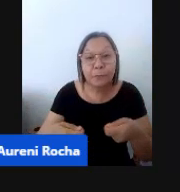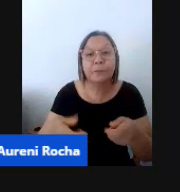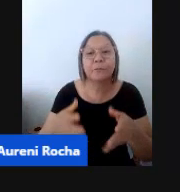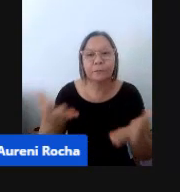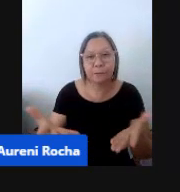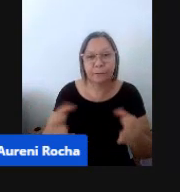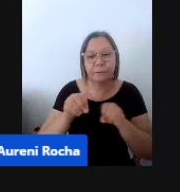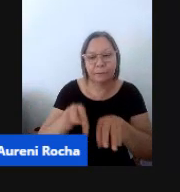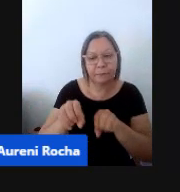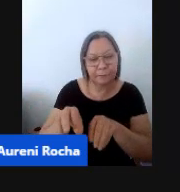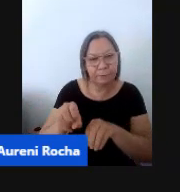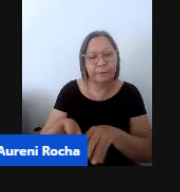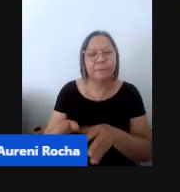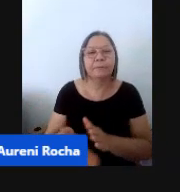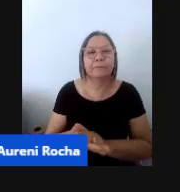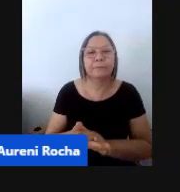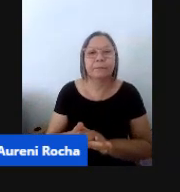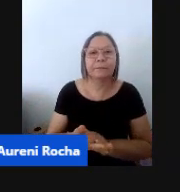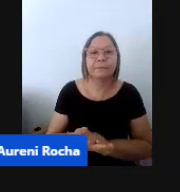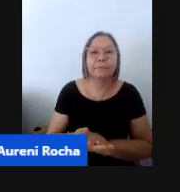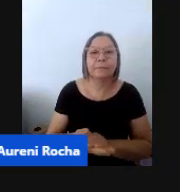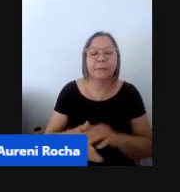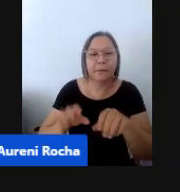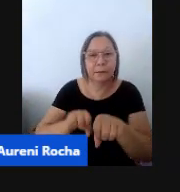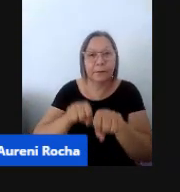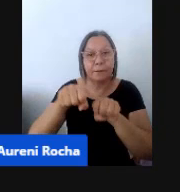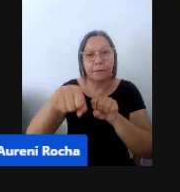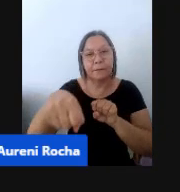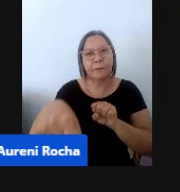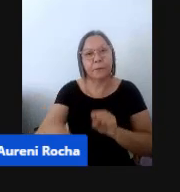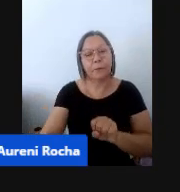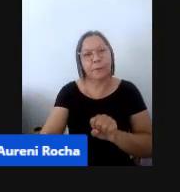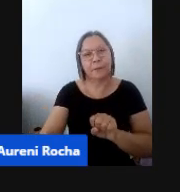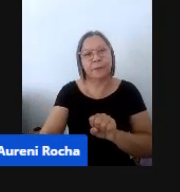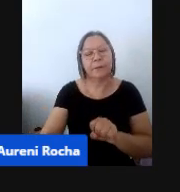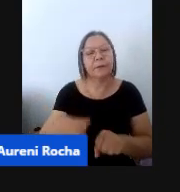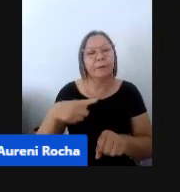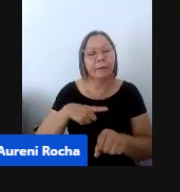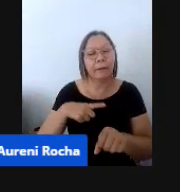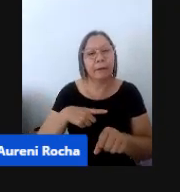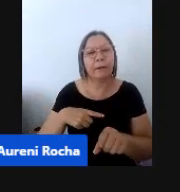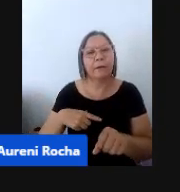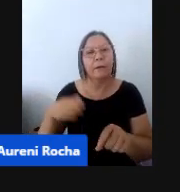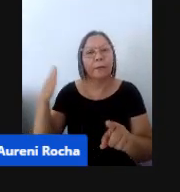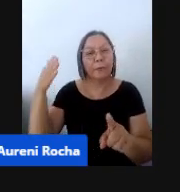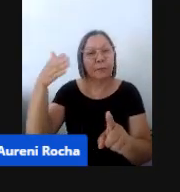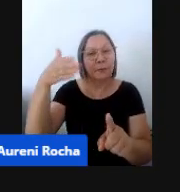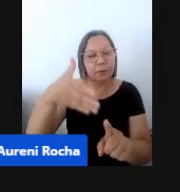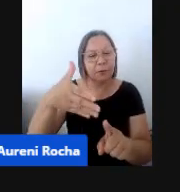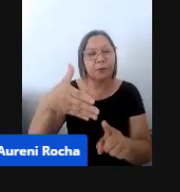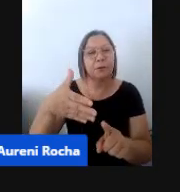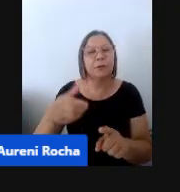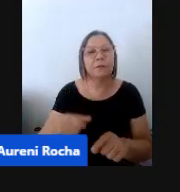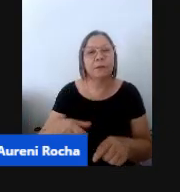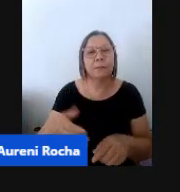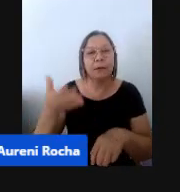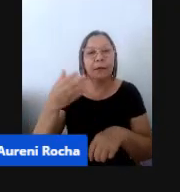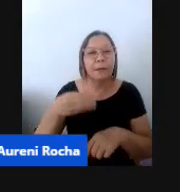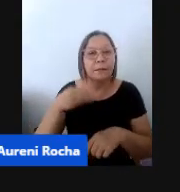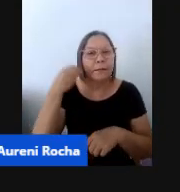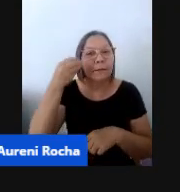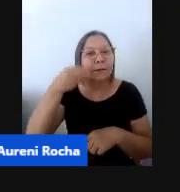Isso. Então, nessa formação, nós temos como principais objetivos refletir sobre as experiências que